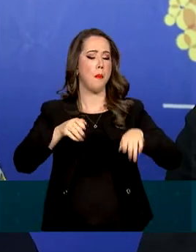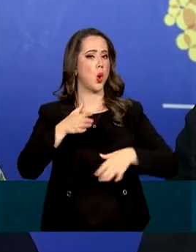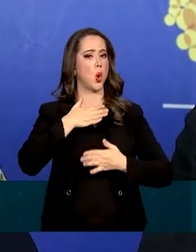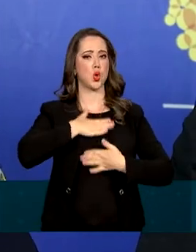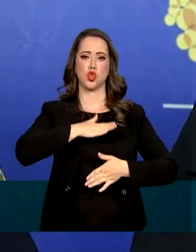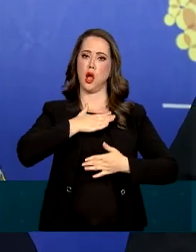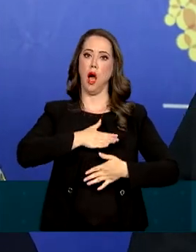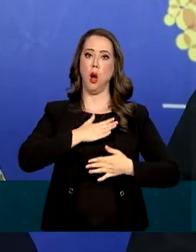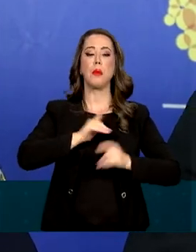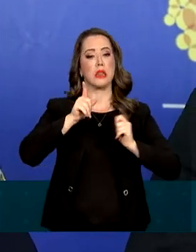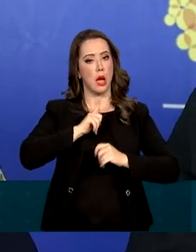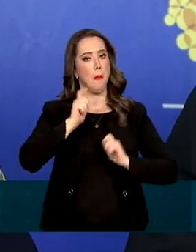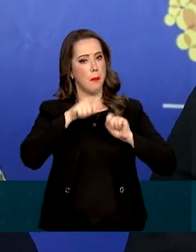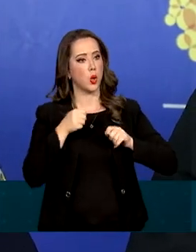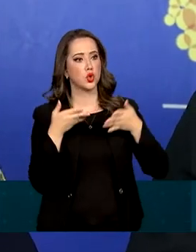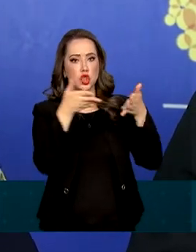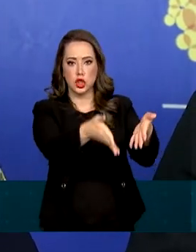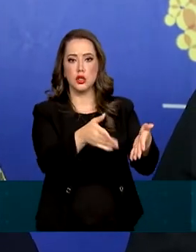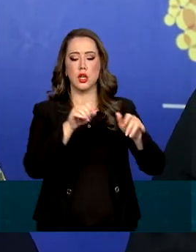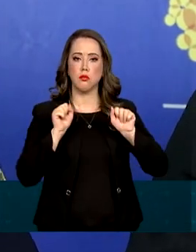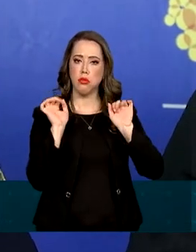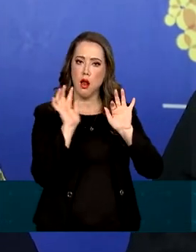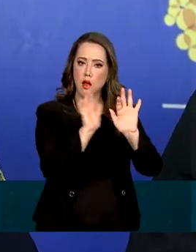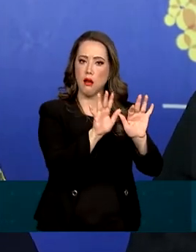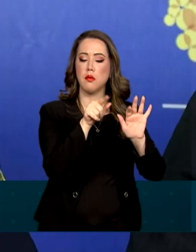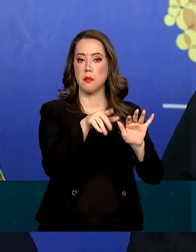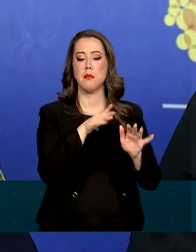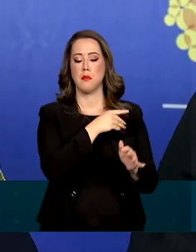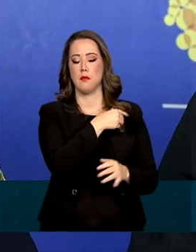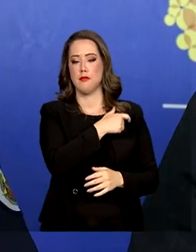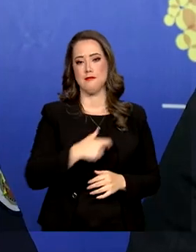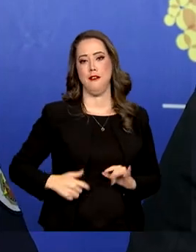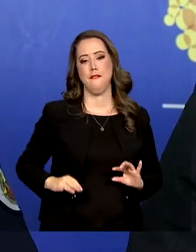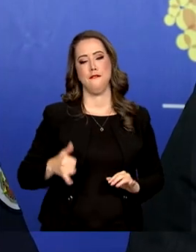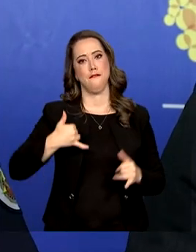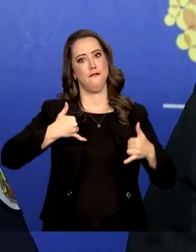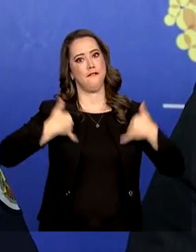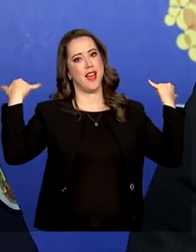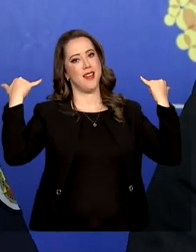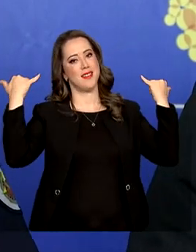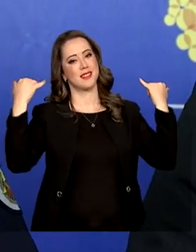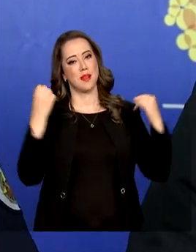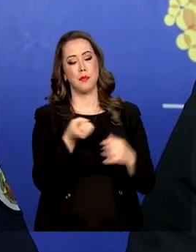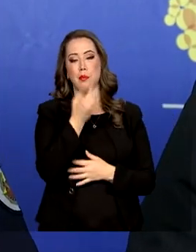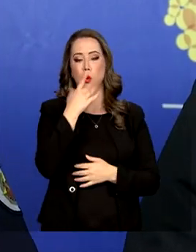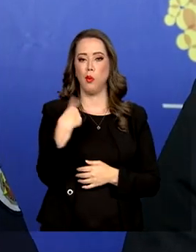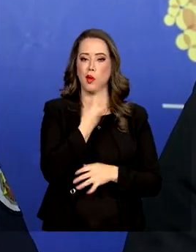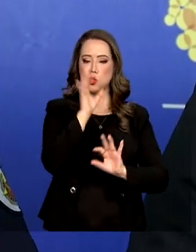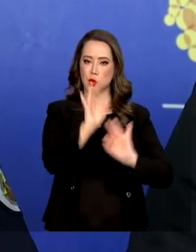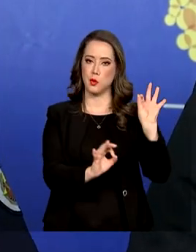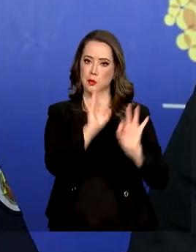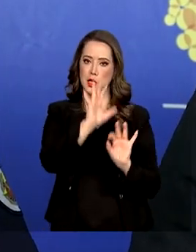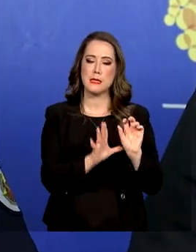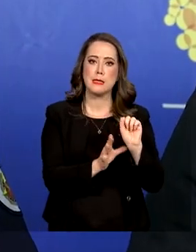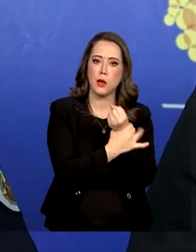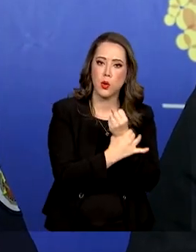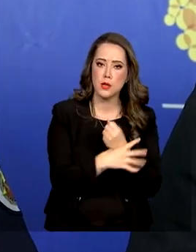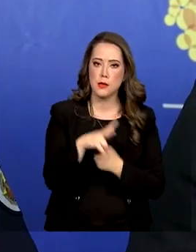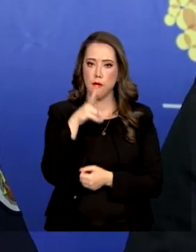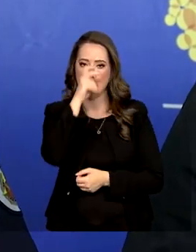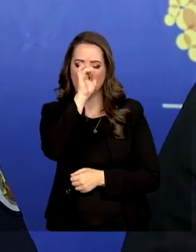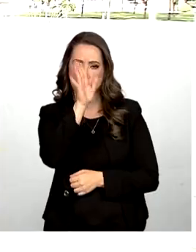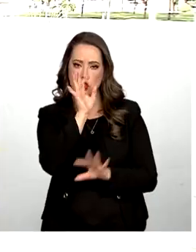comparecer à posse, vai ser uma grande festa e nós estaremos lá realizando todo um esquema forte de segurança já